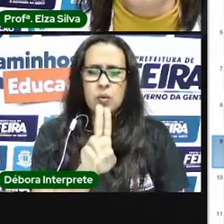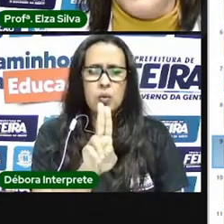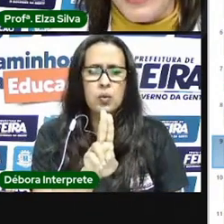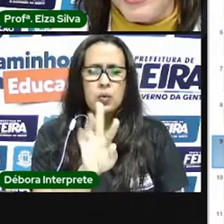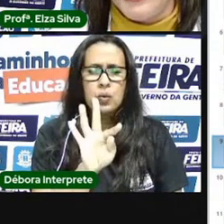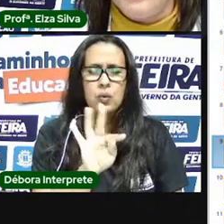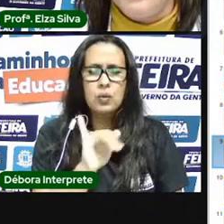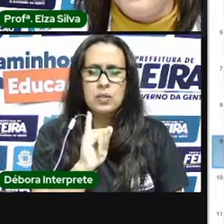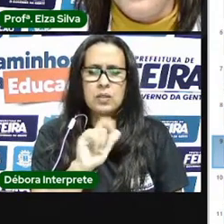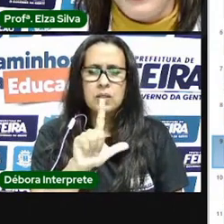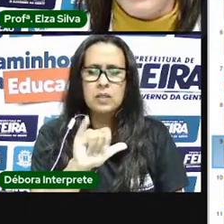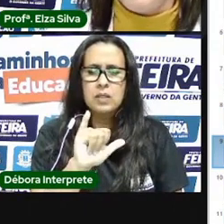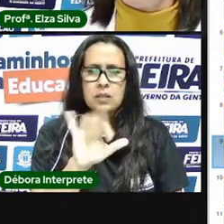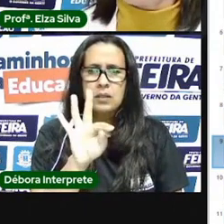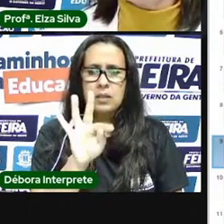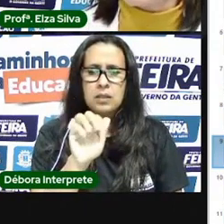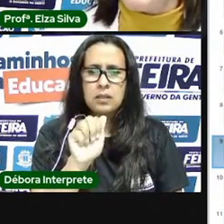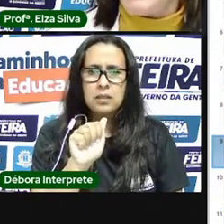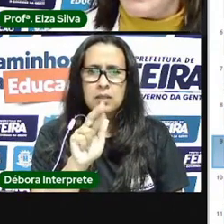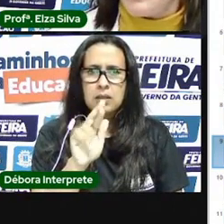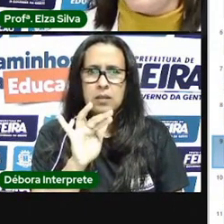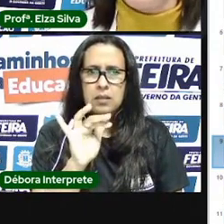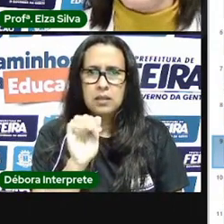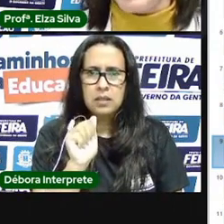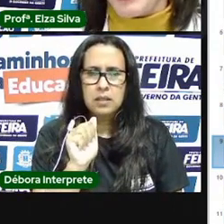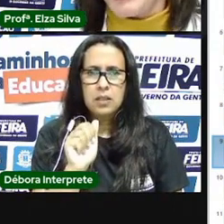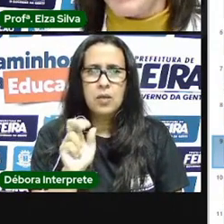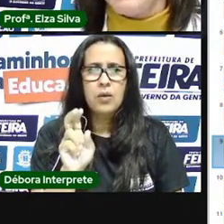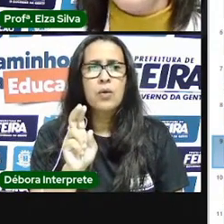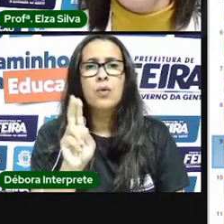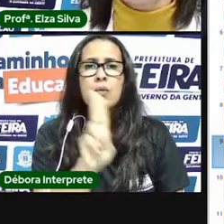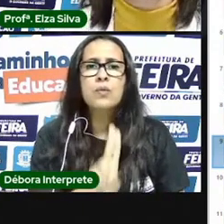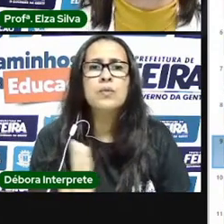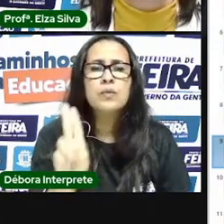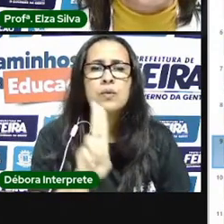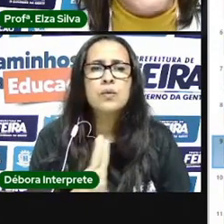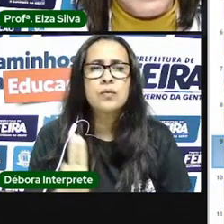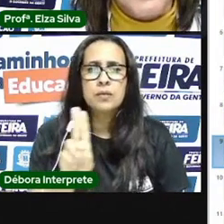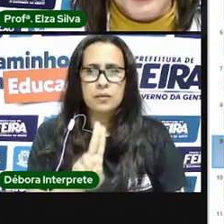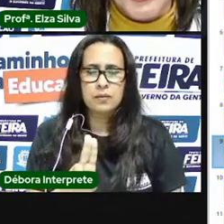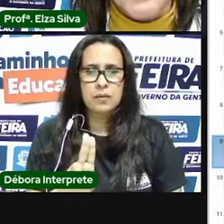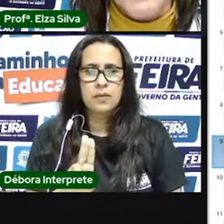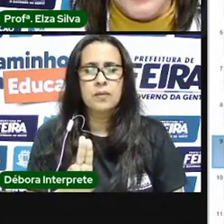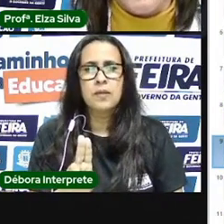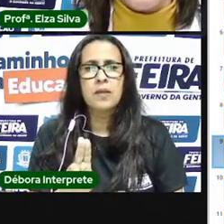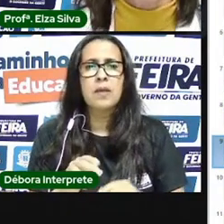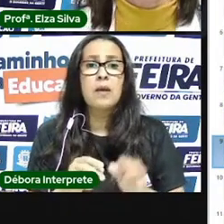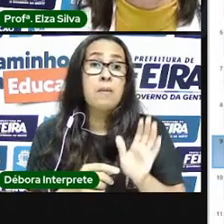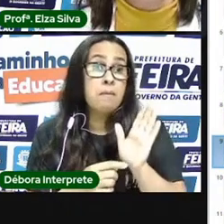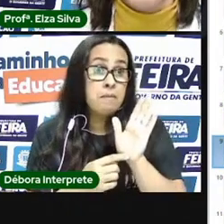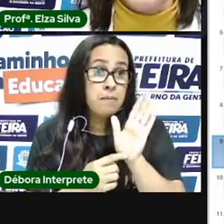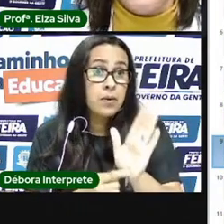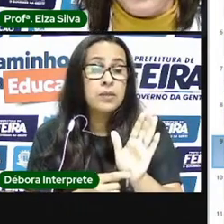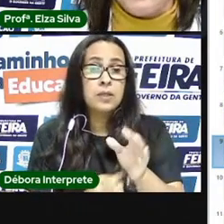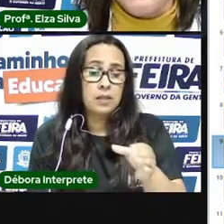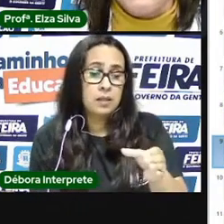utilidade. Então, produzia-se obras de arte, manifestações artísticas com um